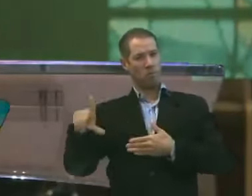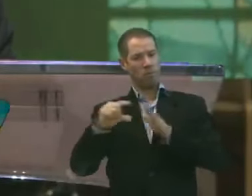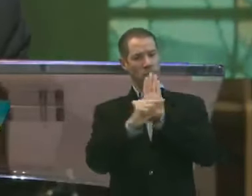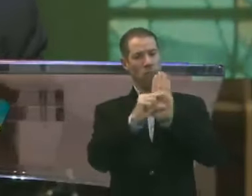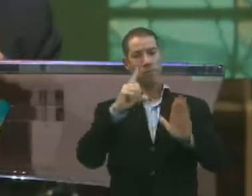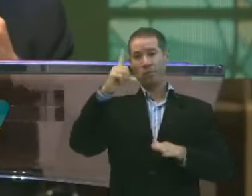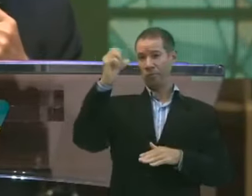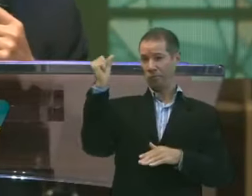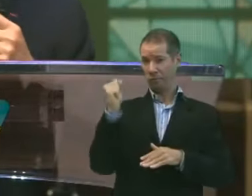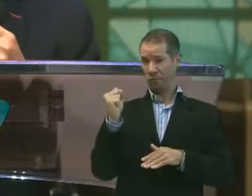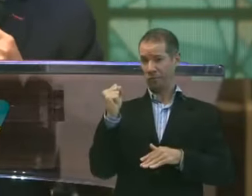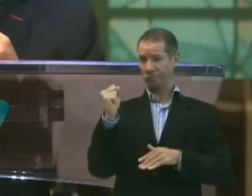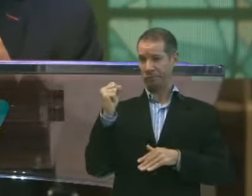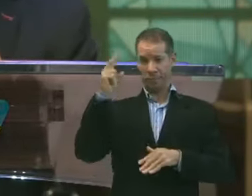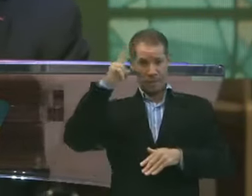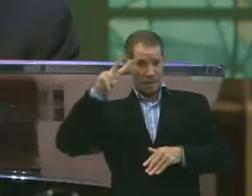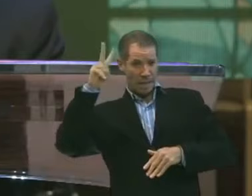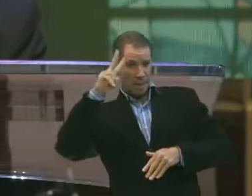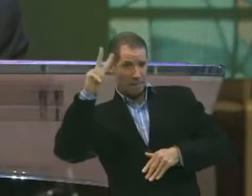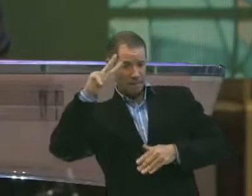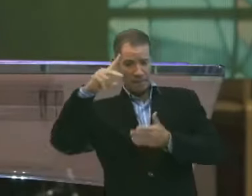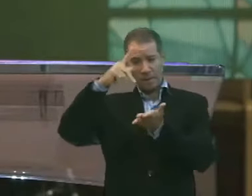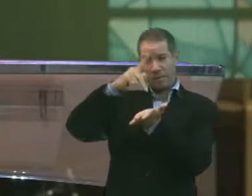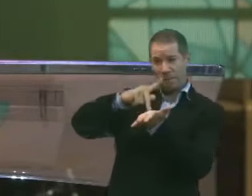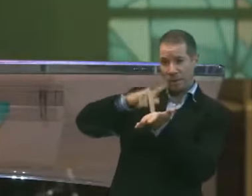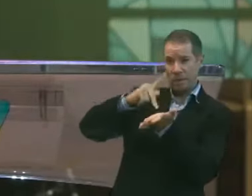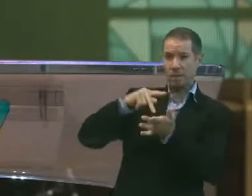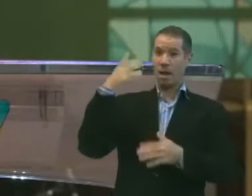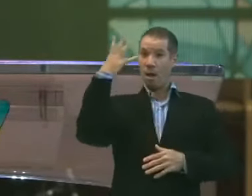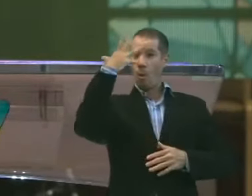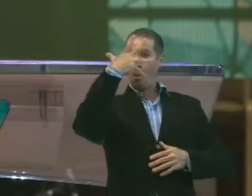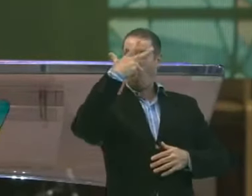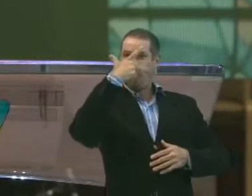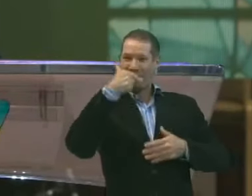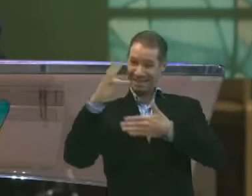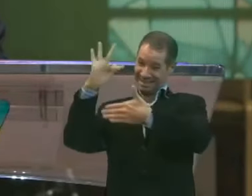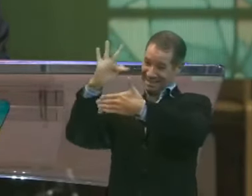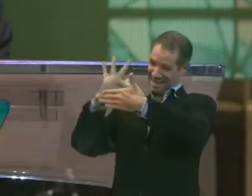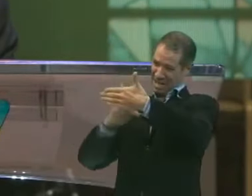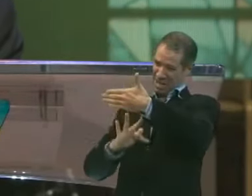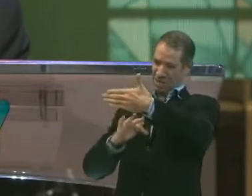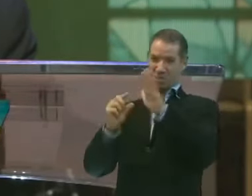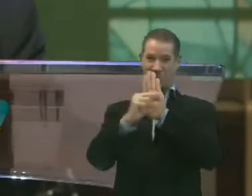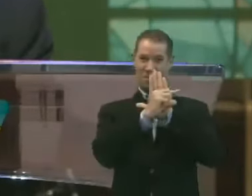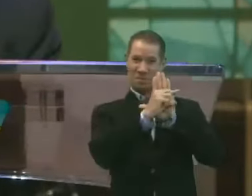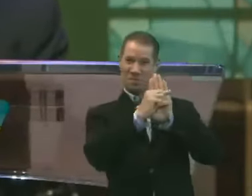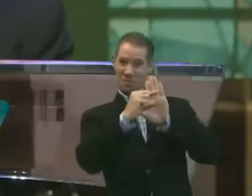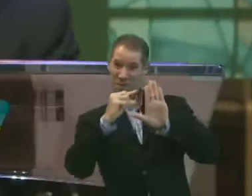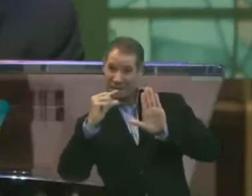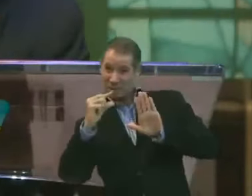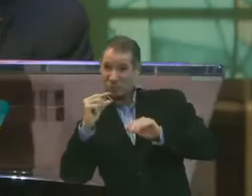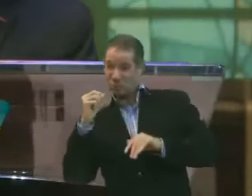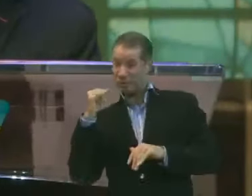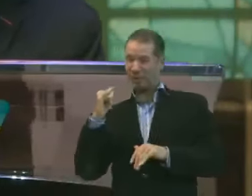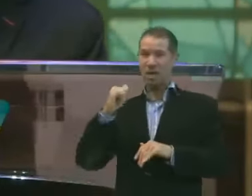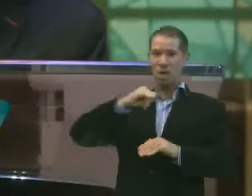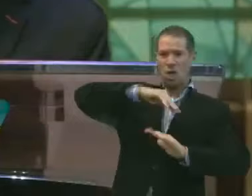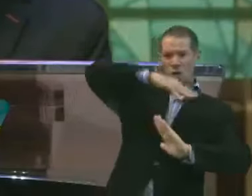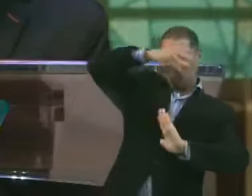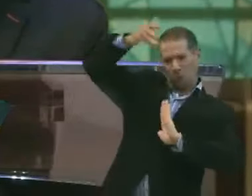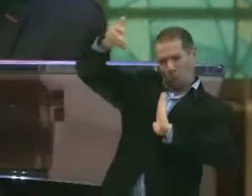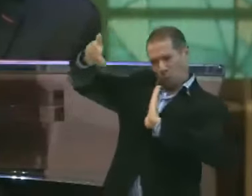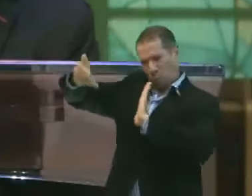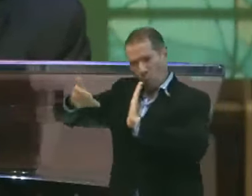verso 18 e lembrar uma verdade muito bonita nesse texto. O verso nos diz assim, Toda